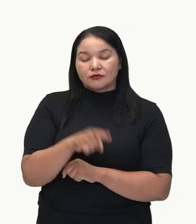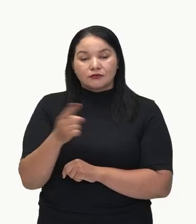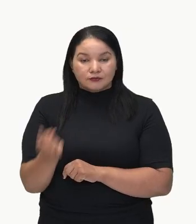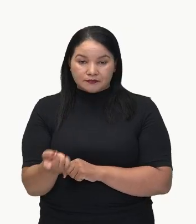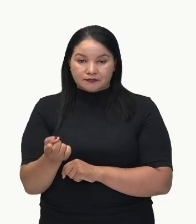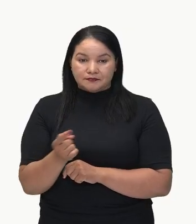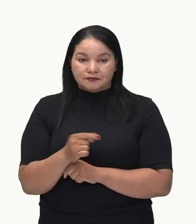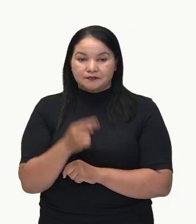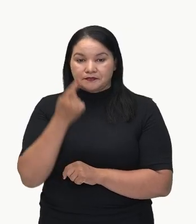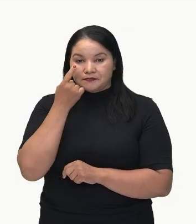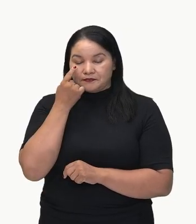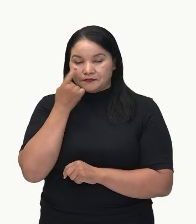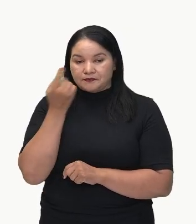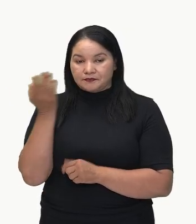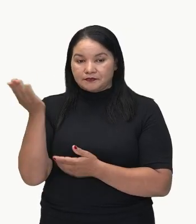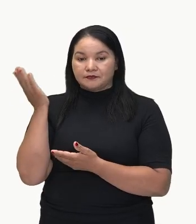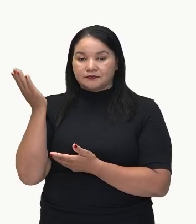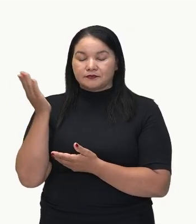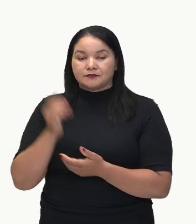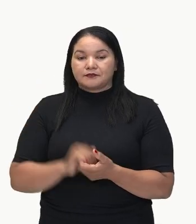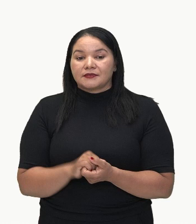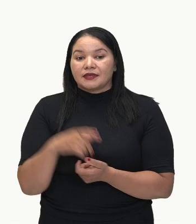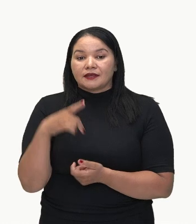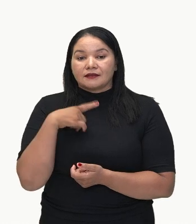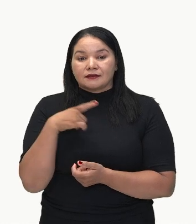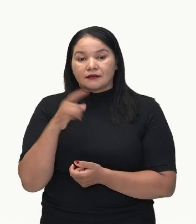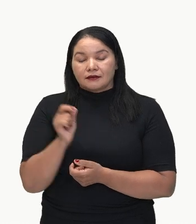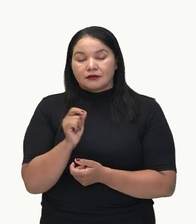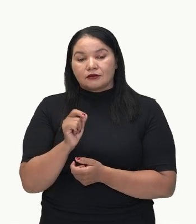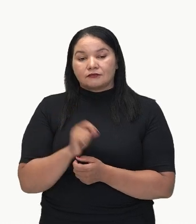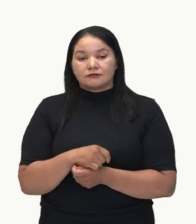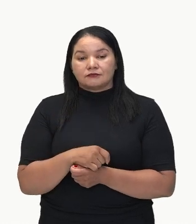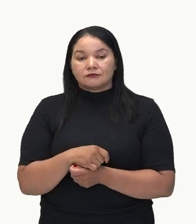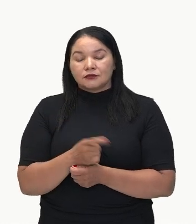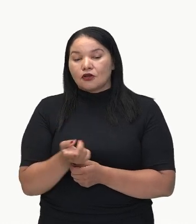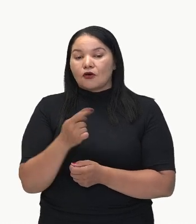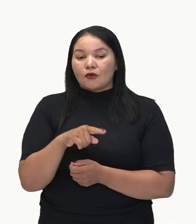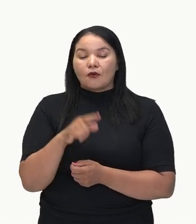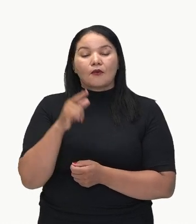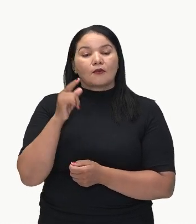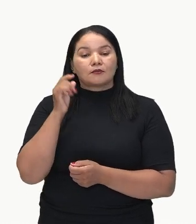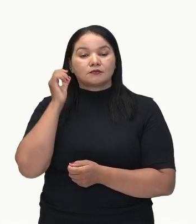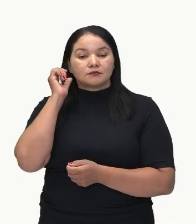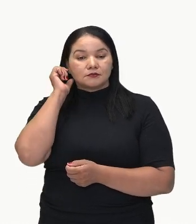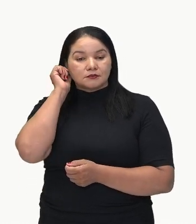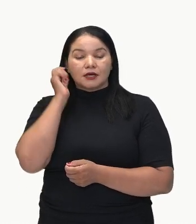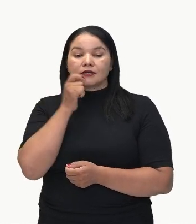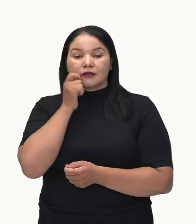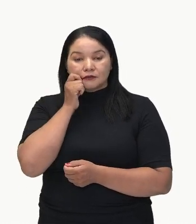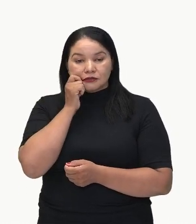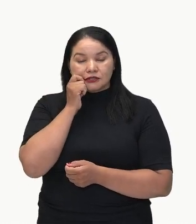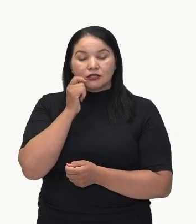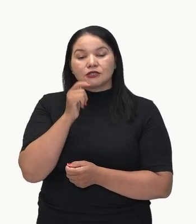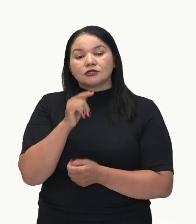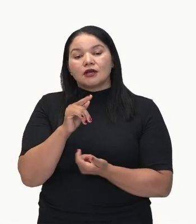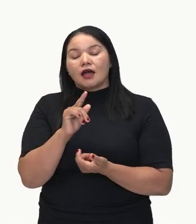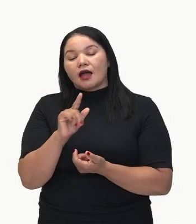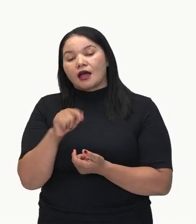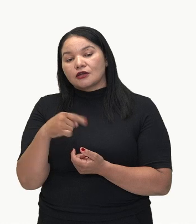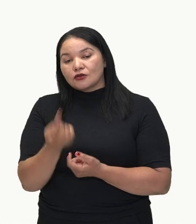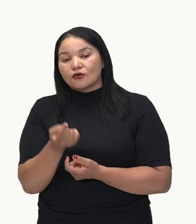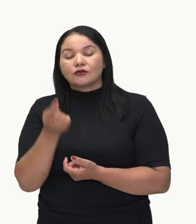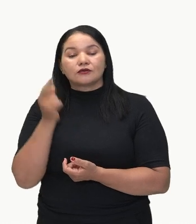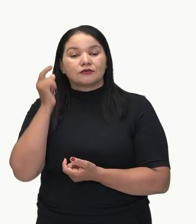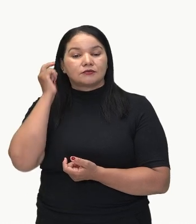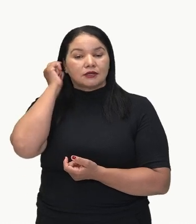nós trouxemos. Então, temos aí. Ora, pega na bochecha, ora na orelha. Note aí que ele alterna, né? Então, ele vai